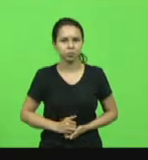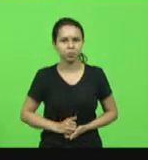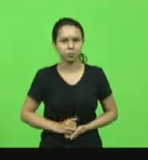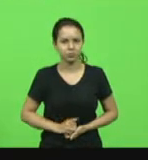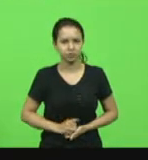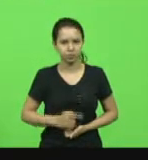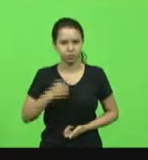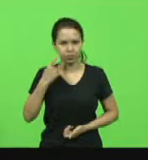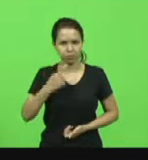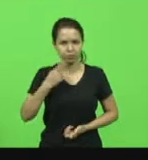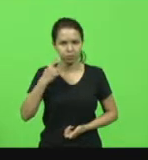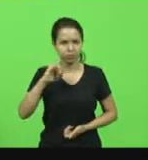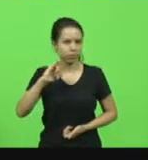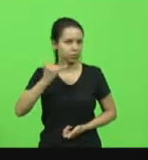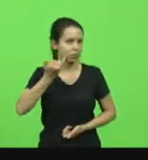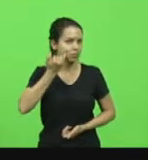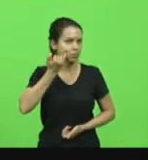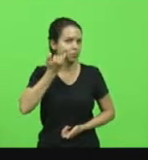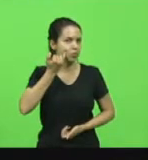Deputado Gessé Lopes.